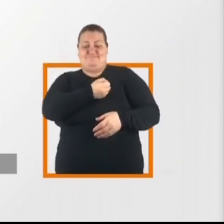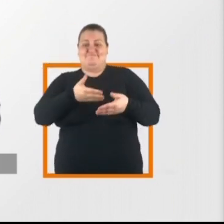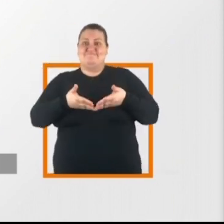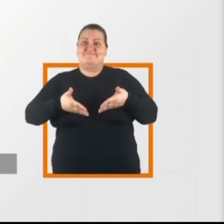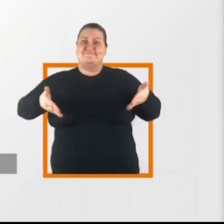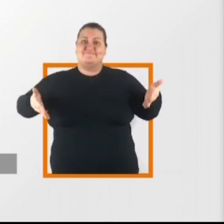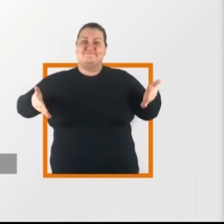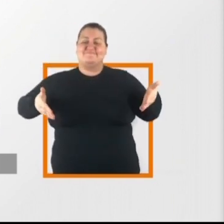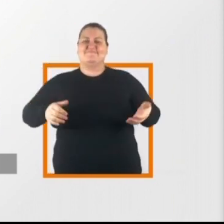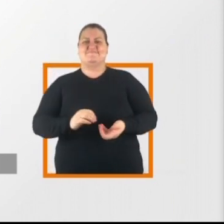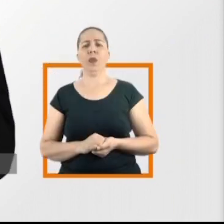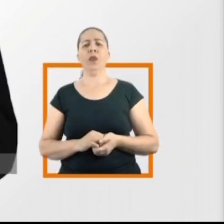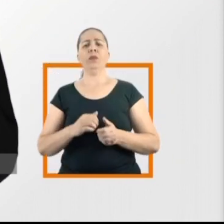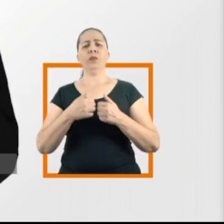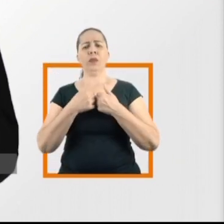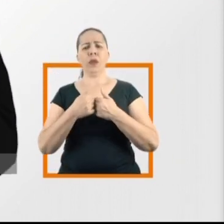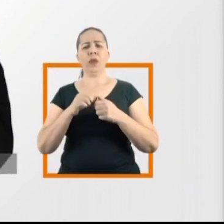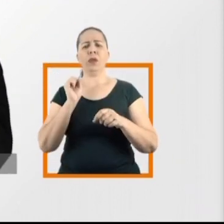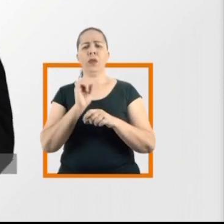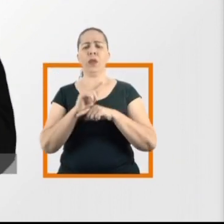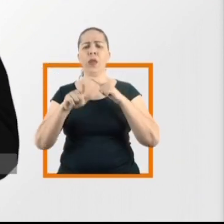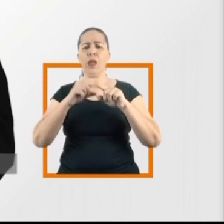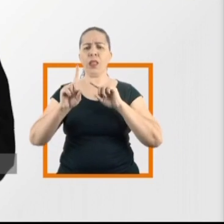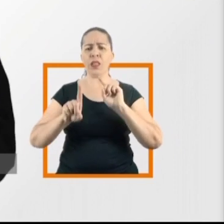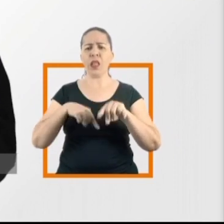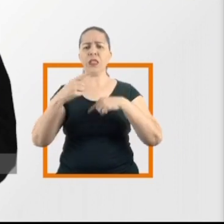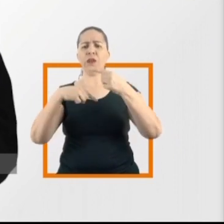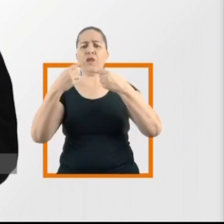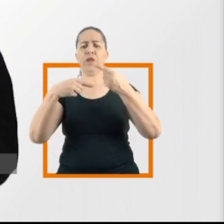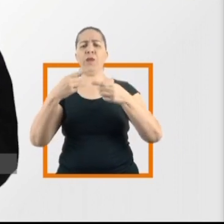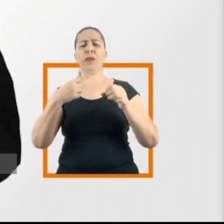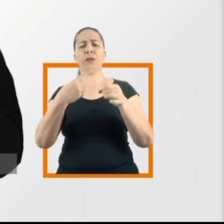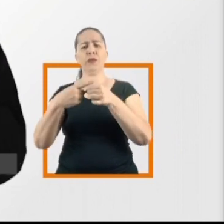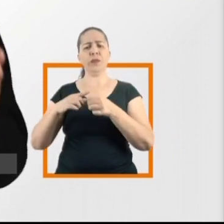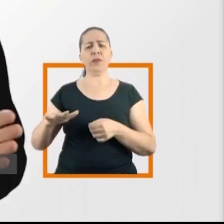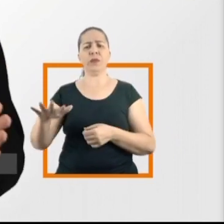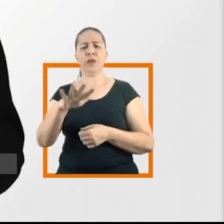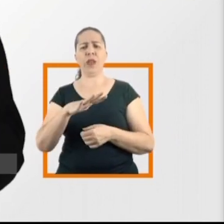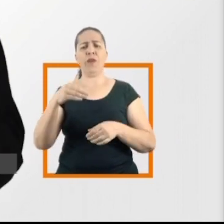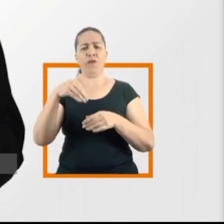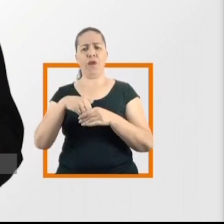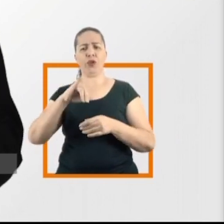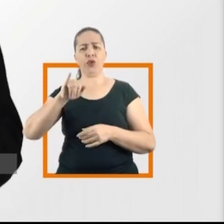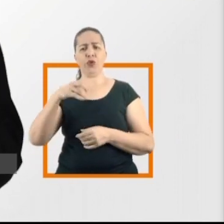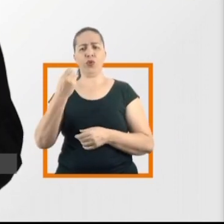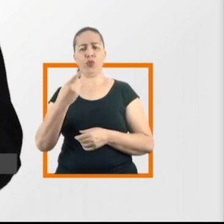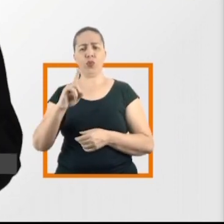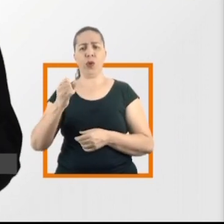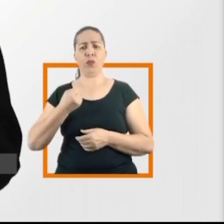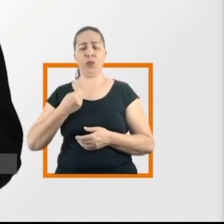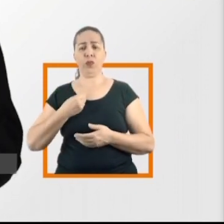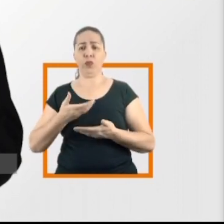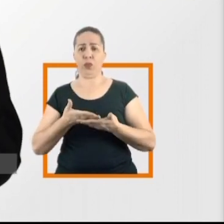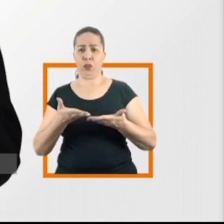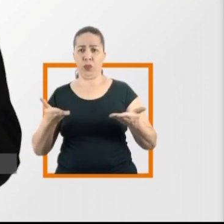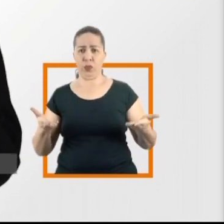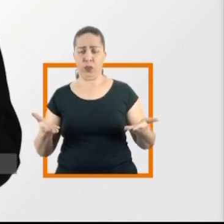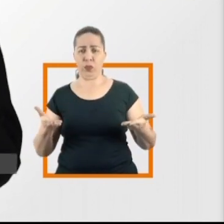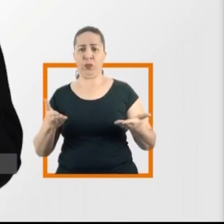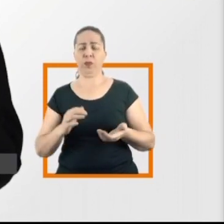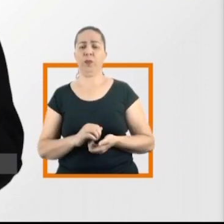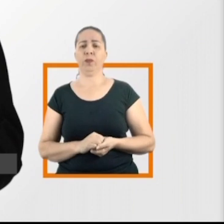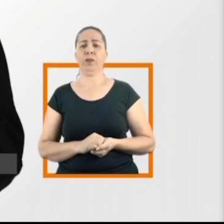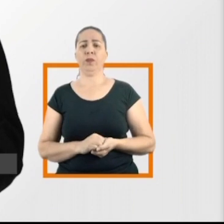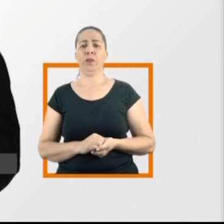40, 211. Transporte, emprego e desenvolvimento para Itapevi e região. Vote João Caramês, 40,